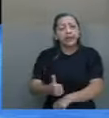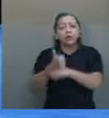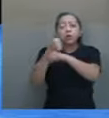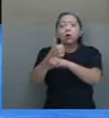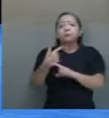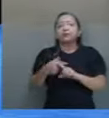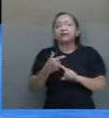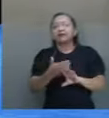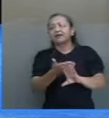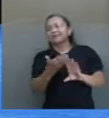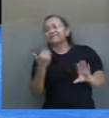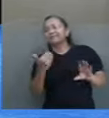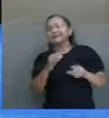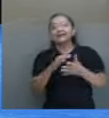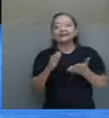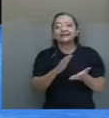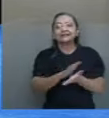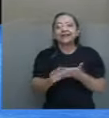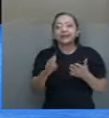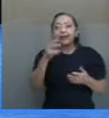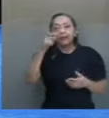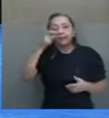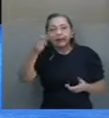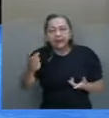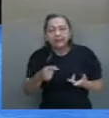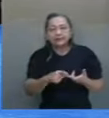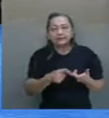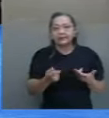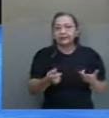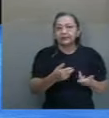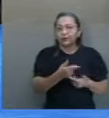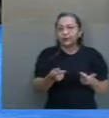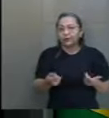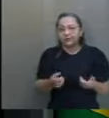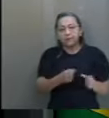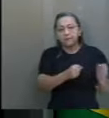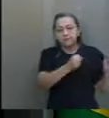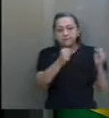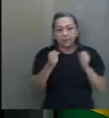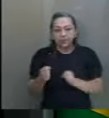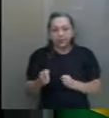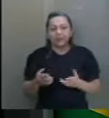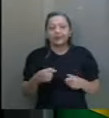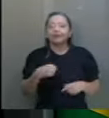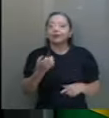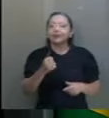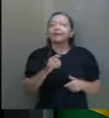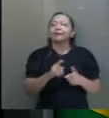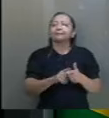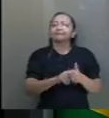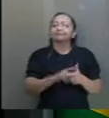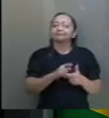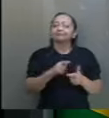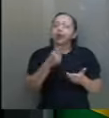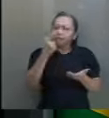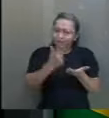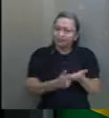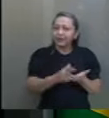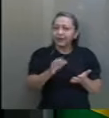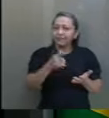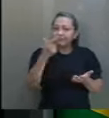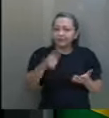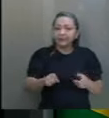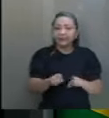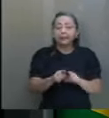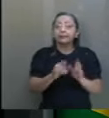estar desapegada, desprendida do poder pelo poder. Então, eu queria reafirmar que dá